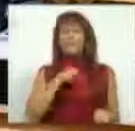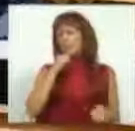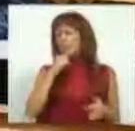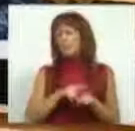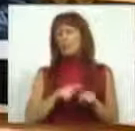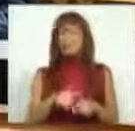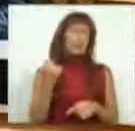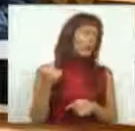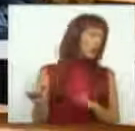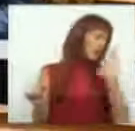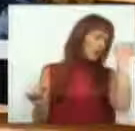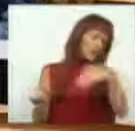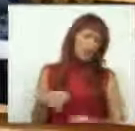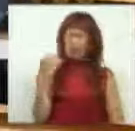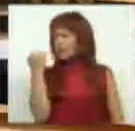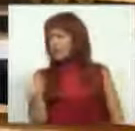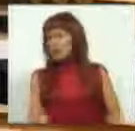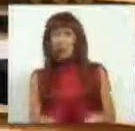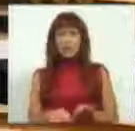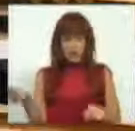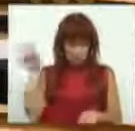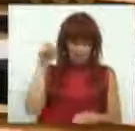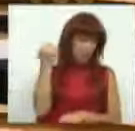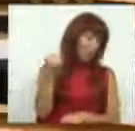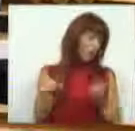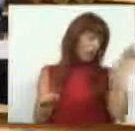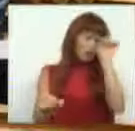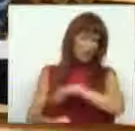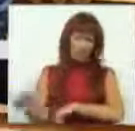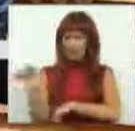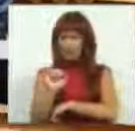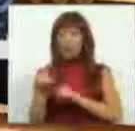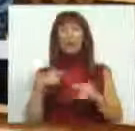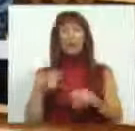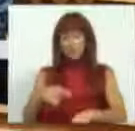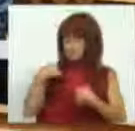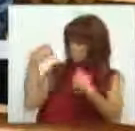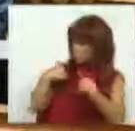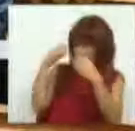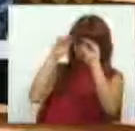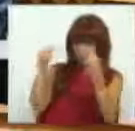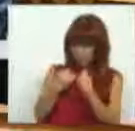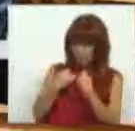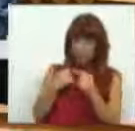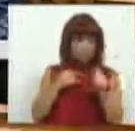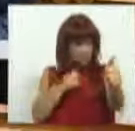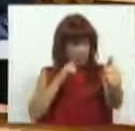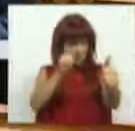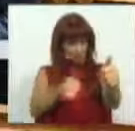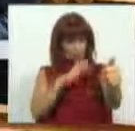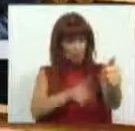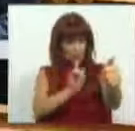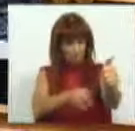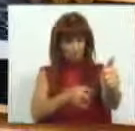sistematicamente, abanando com a cabeça, dizendo que não, enquanto ouvia, até a mim conseguiu convencer de que tinha a certeza do que